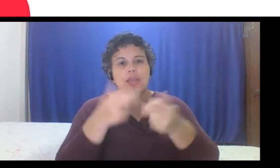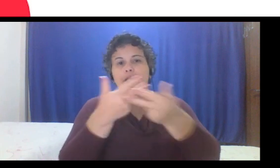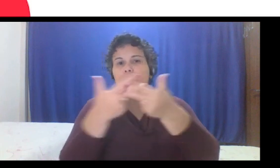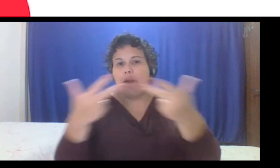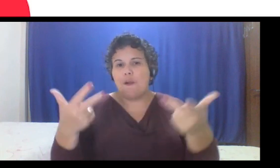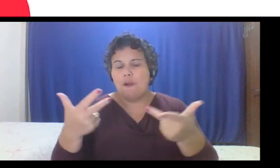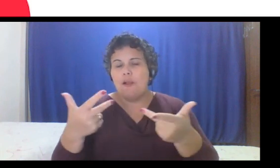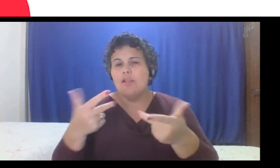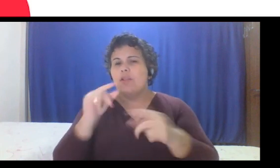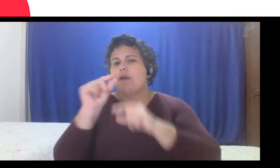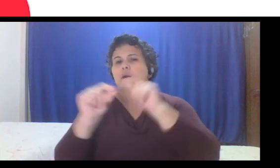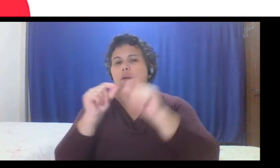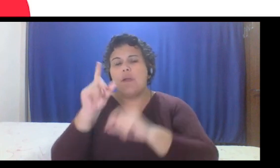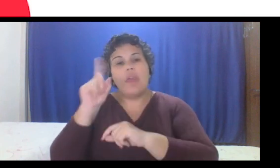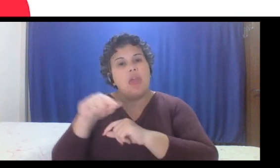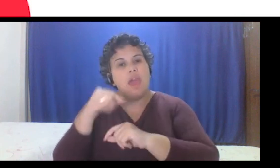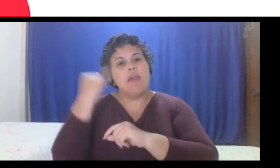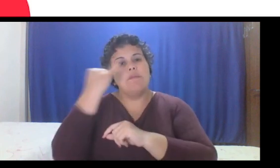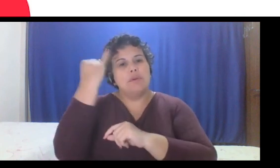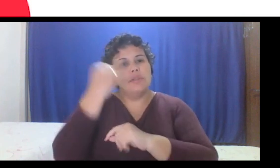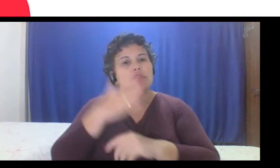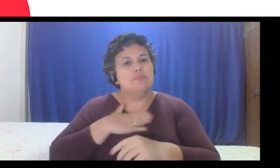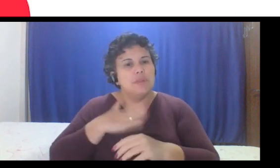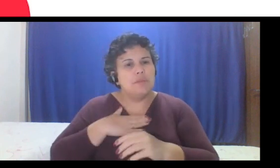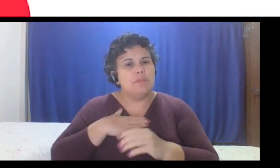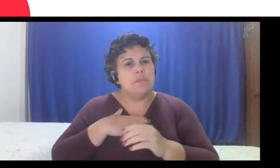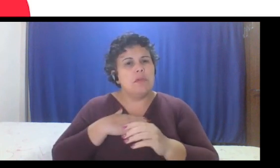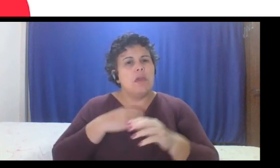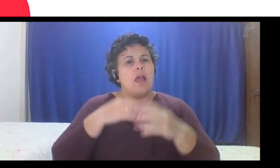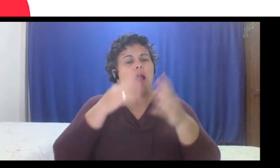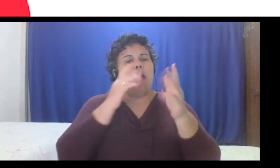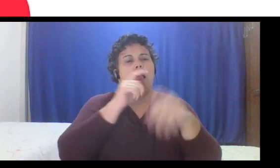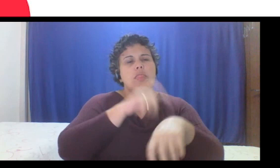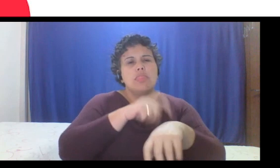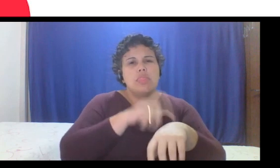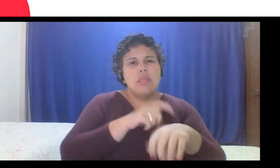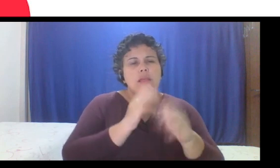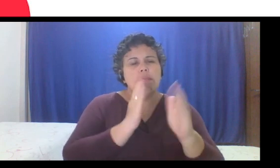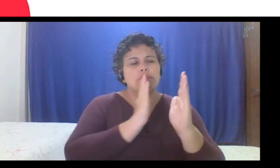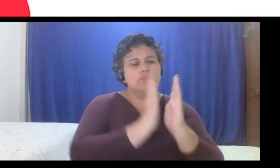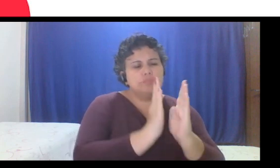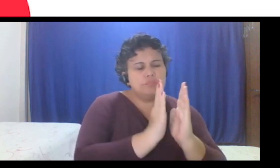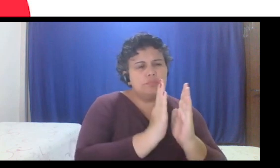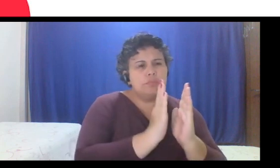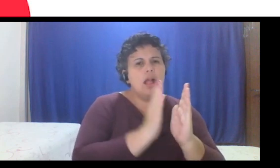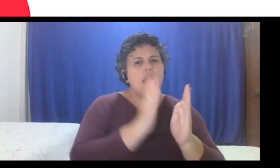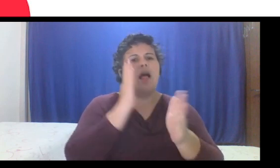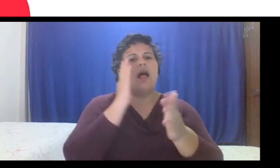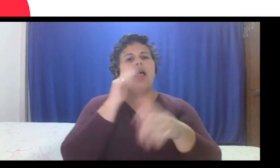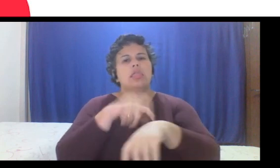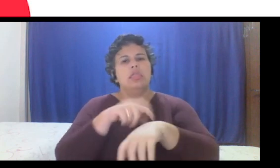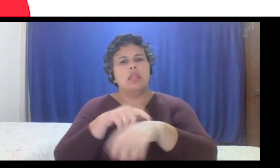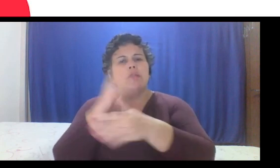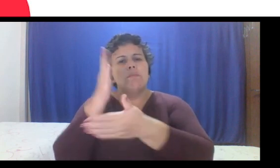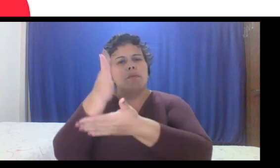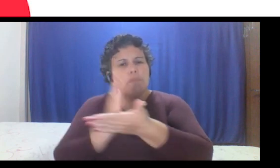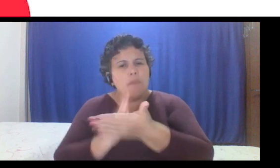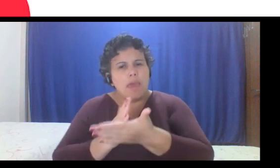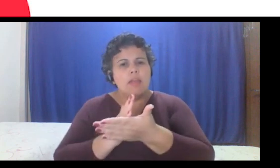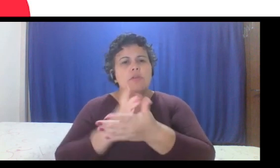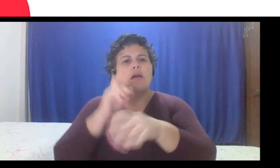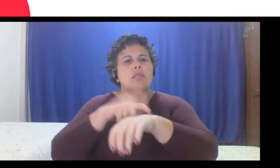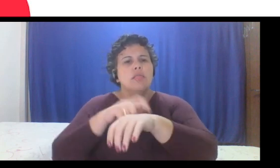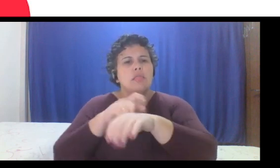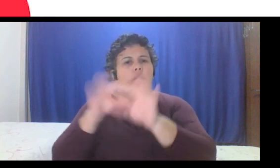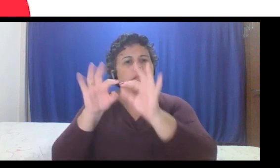menos ali curto, médio prazo, se eu entender meus próximos três ou seis meses, né, o que eu tenho aqui no meu